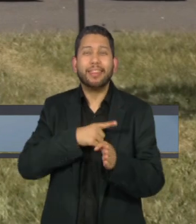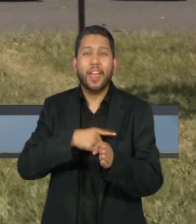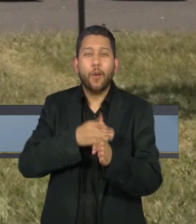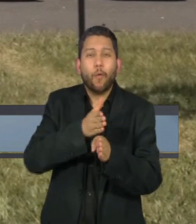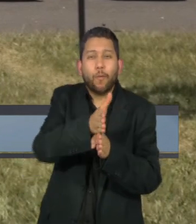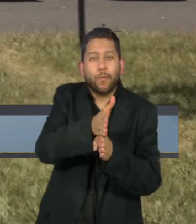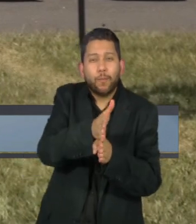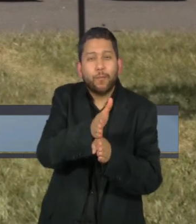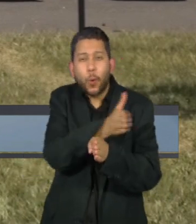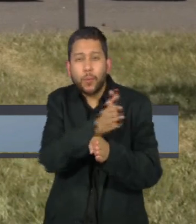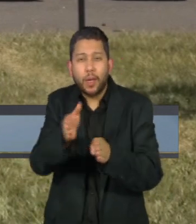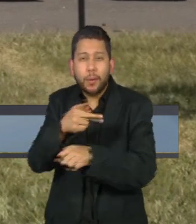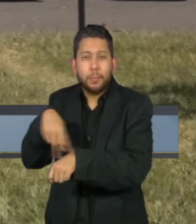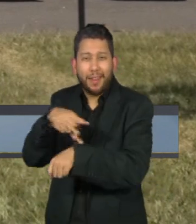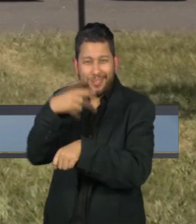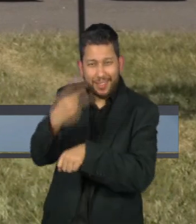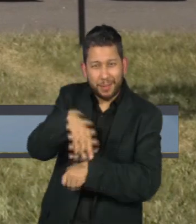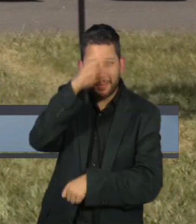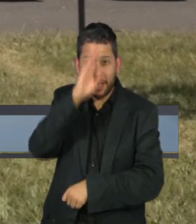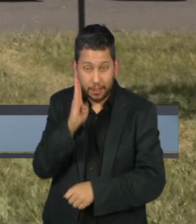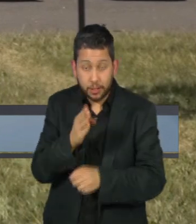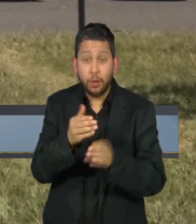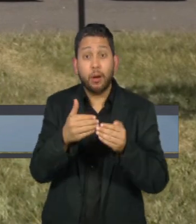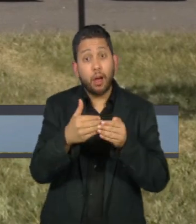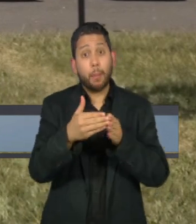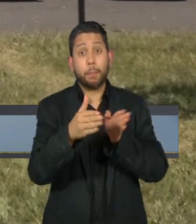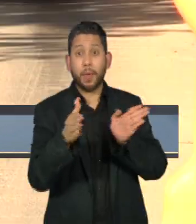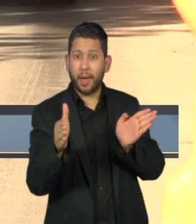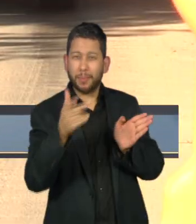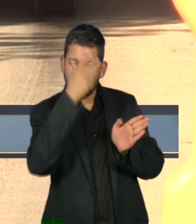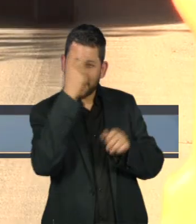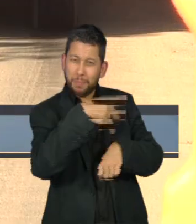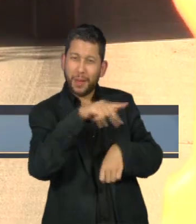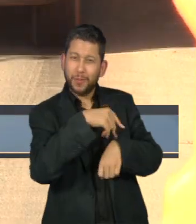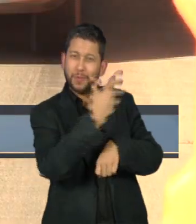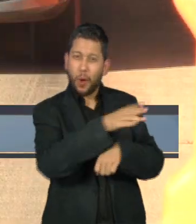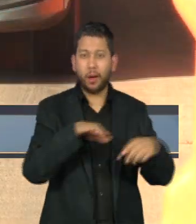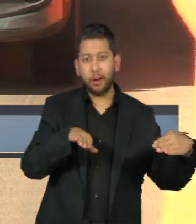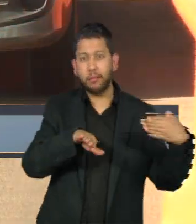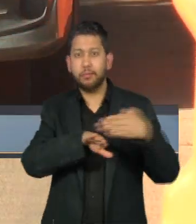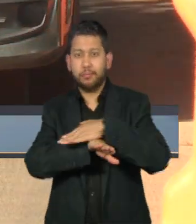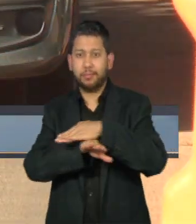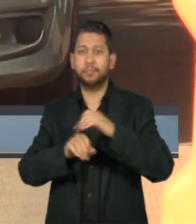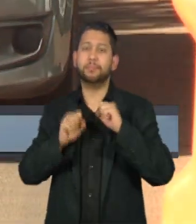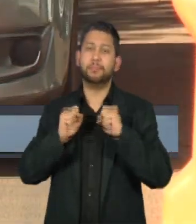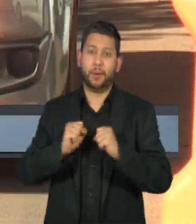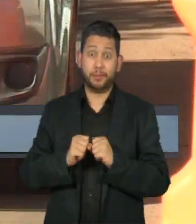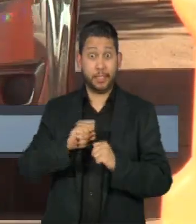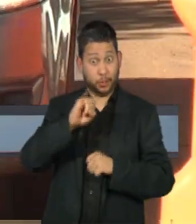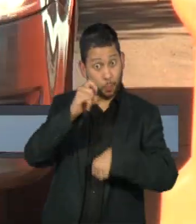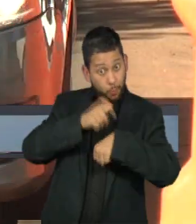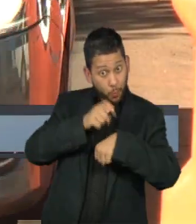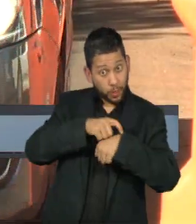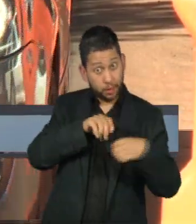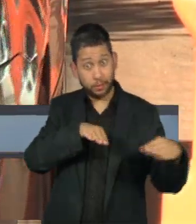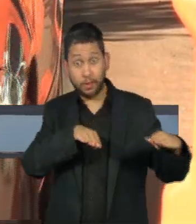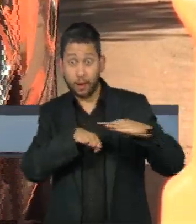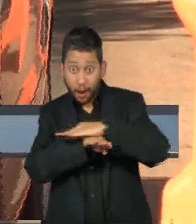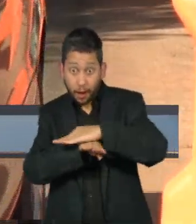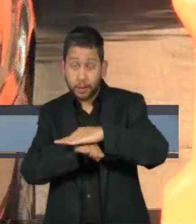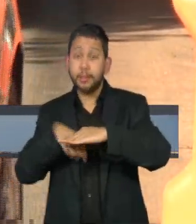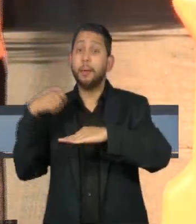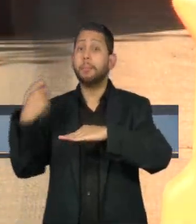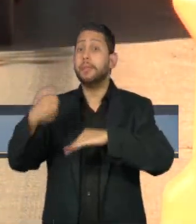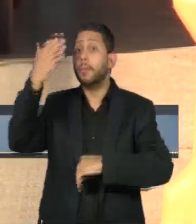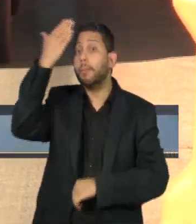terrestres brasileiras estarão abertas para os estrangeiros. Quando entrarem no território brasileiro, terão que comprovar